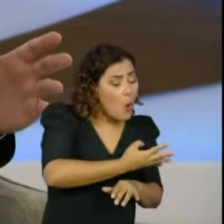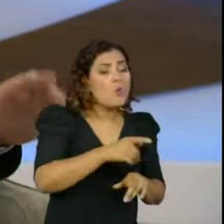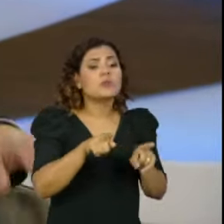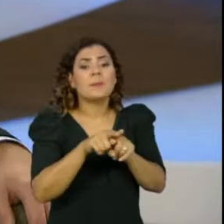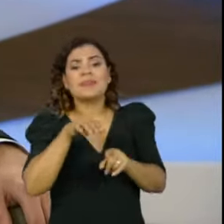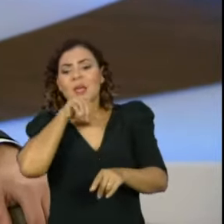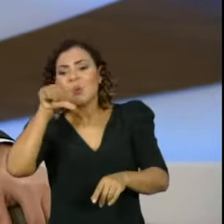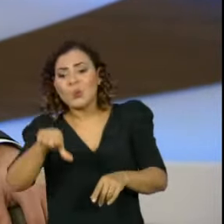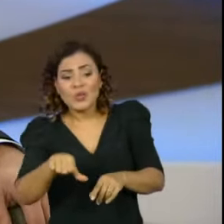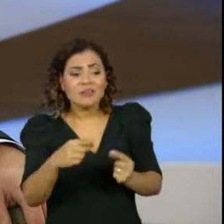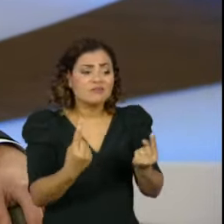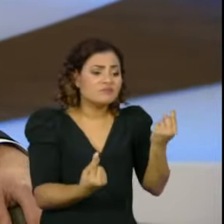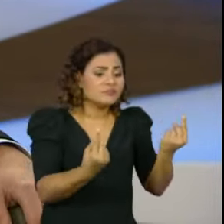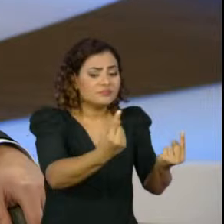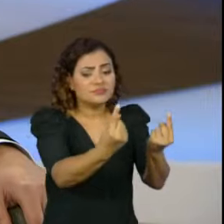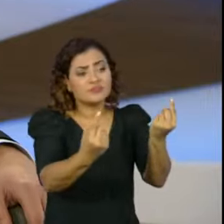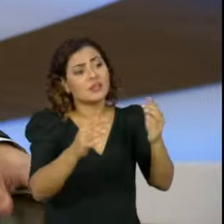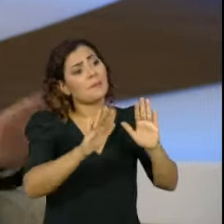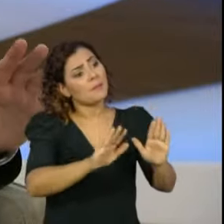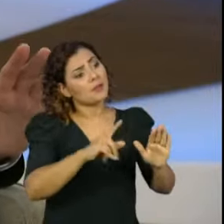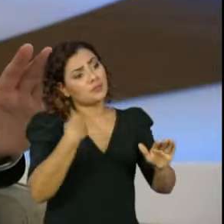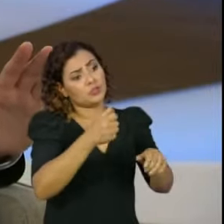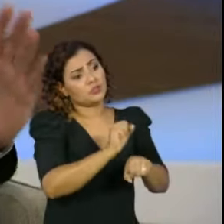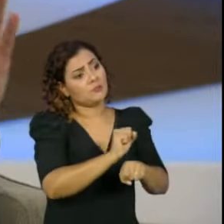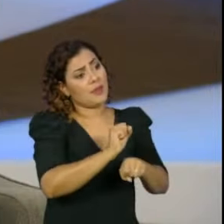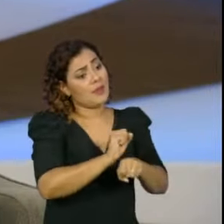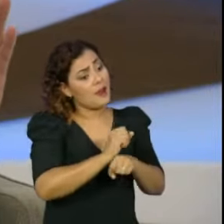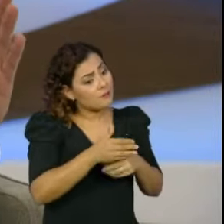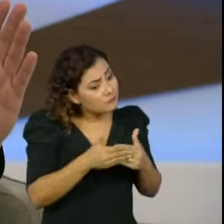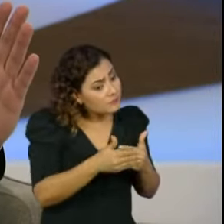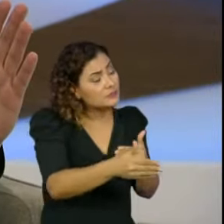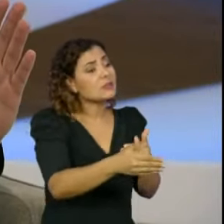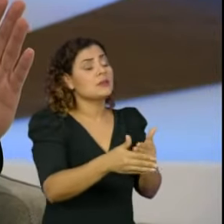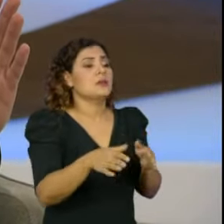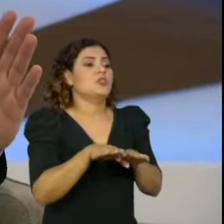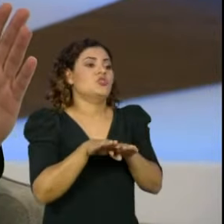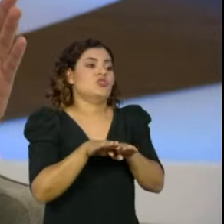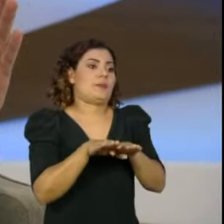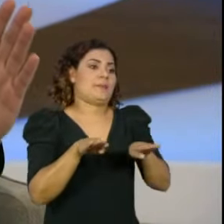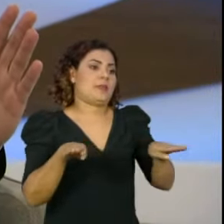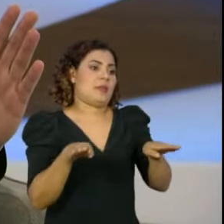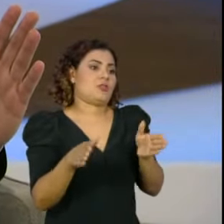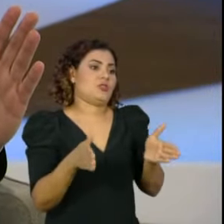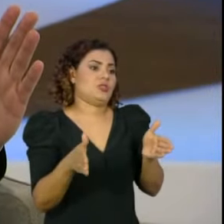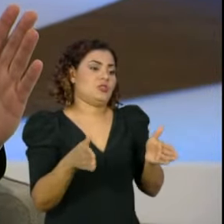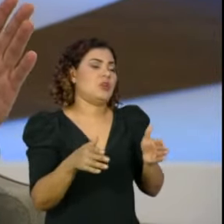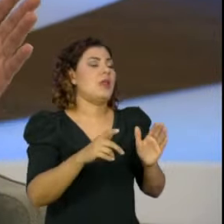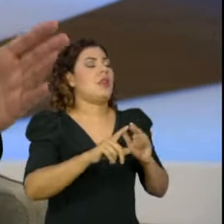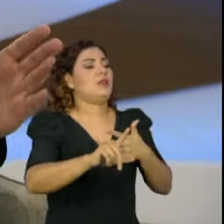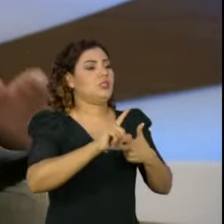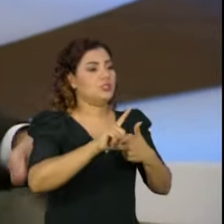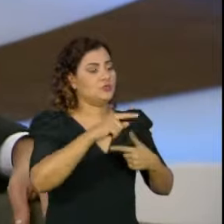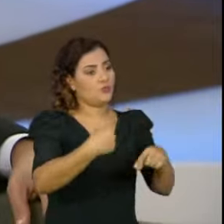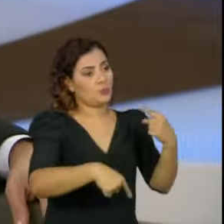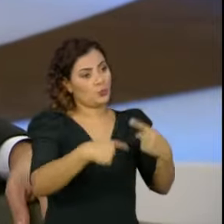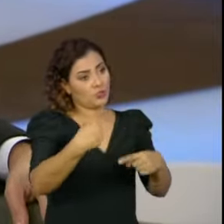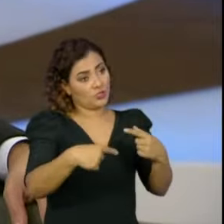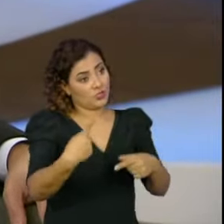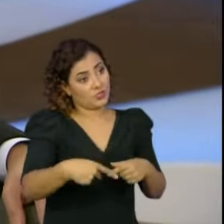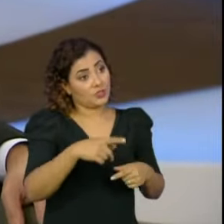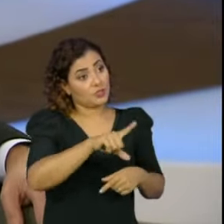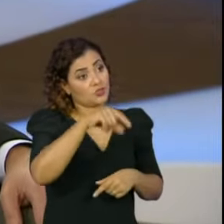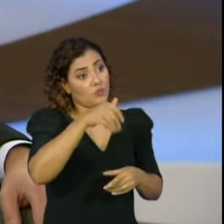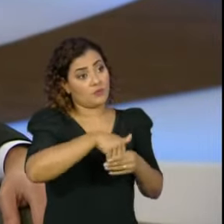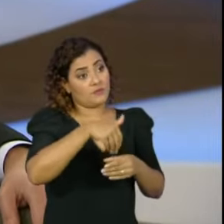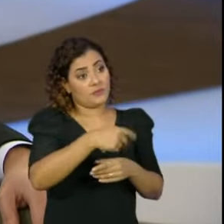têm prós e contras, mas eu considero que nós teríamos que dar uma chance à estabilidade legislativa e à estabilidade política com o sistema que optamos